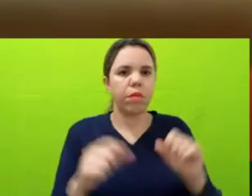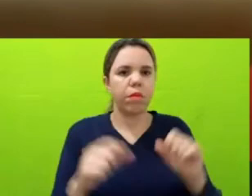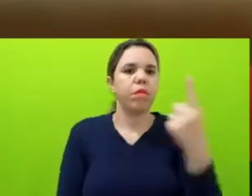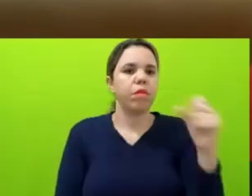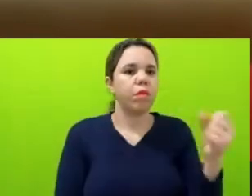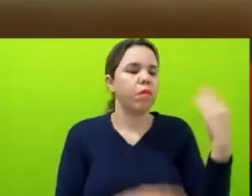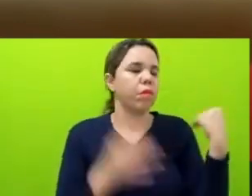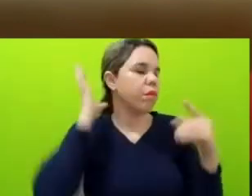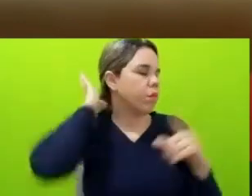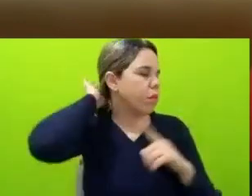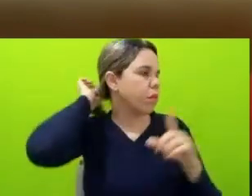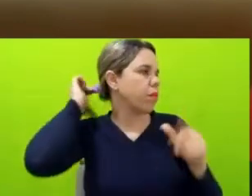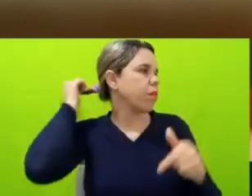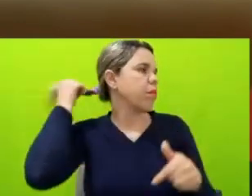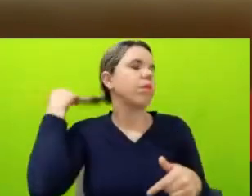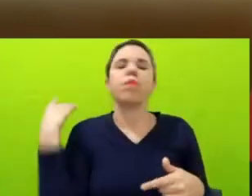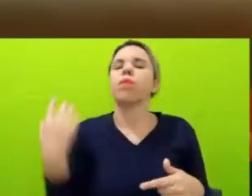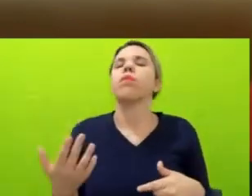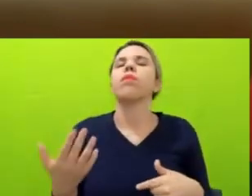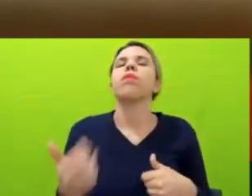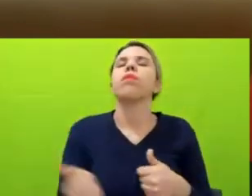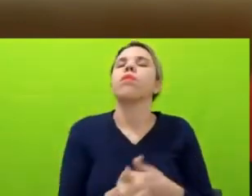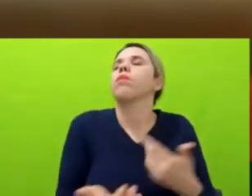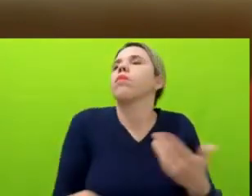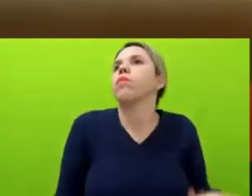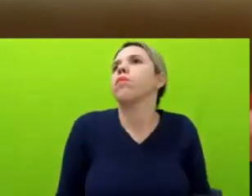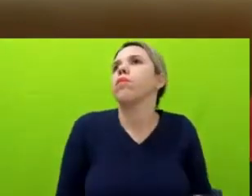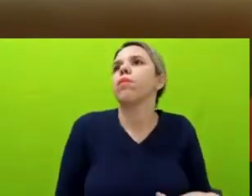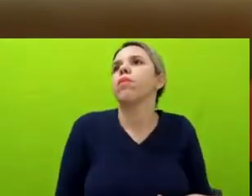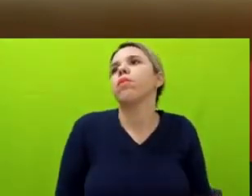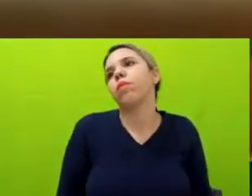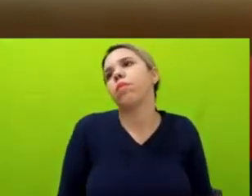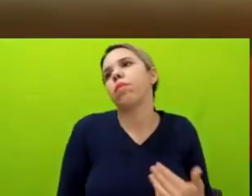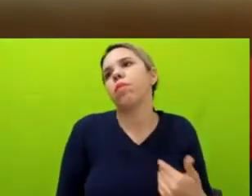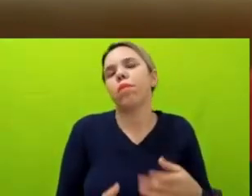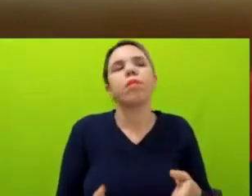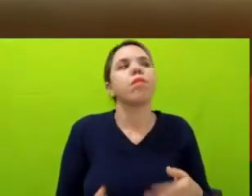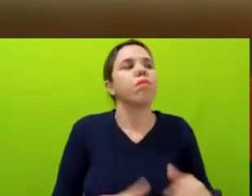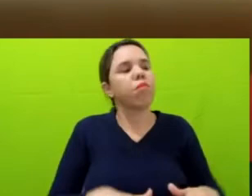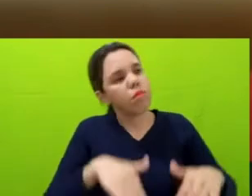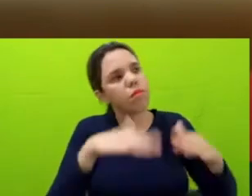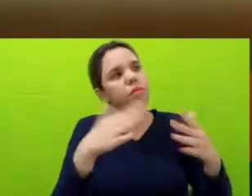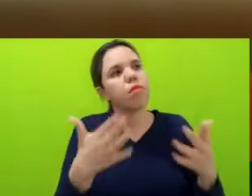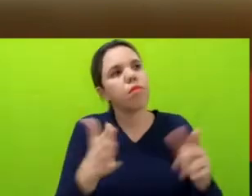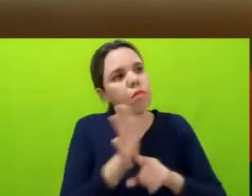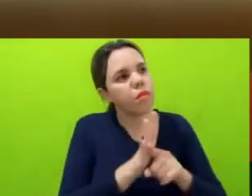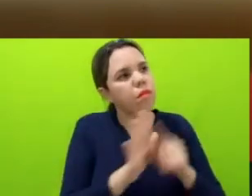ali, sabe? E a gente vai desde pequenas coisas. vezes, no Amazonas também,